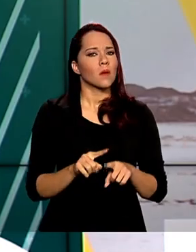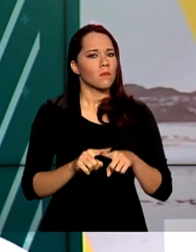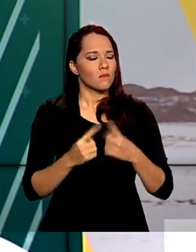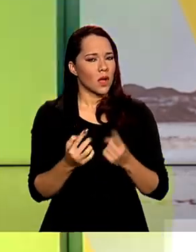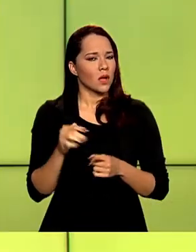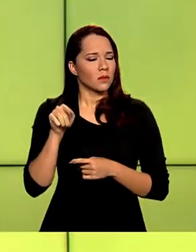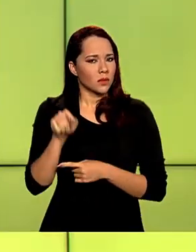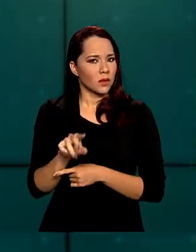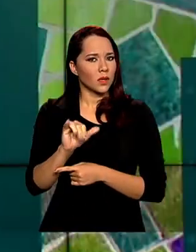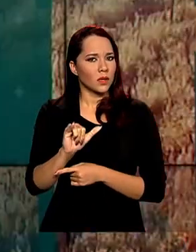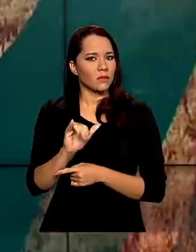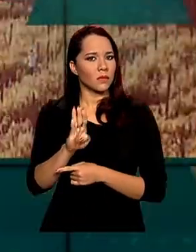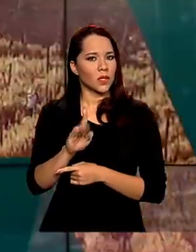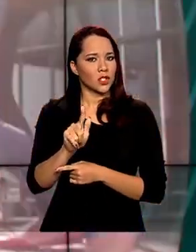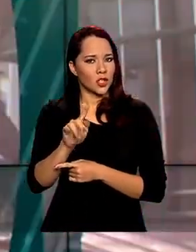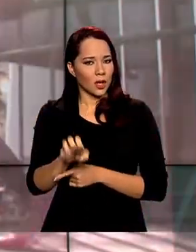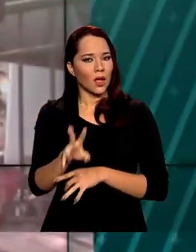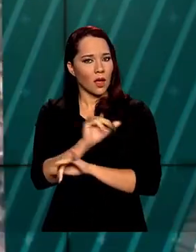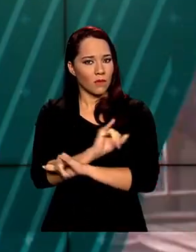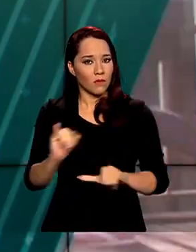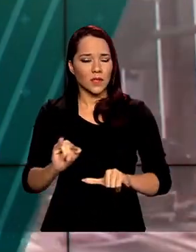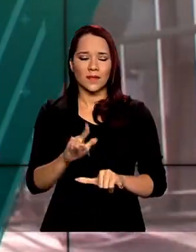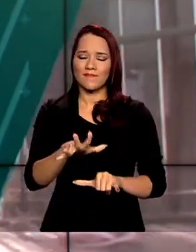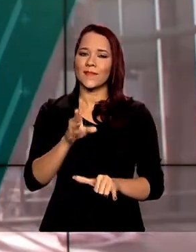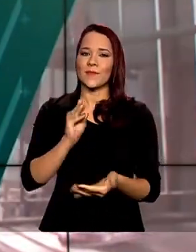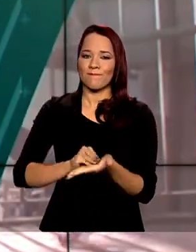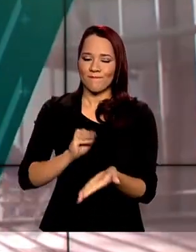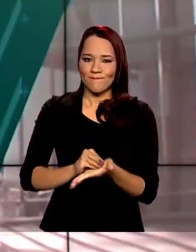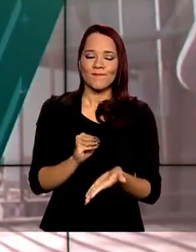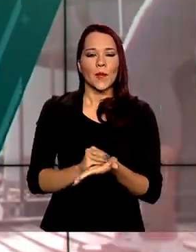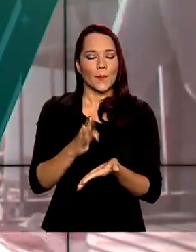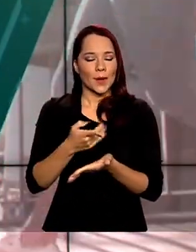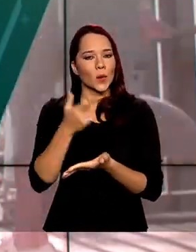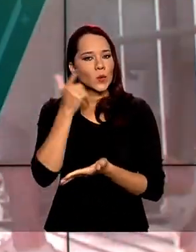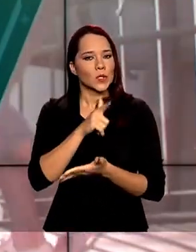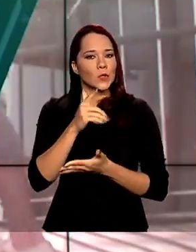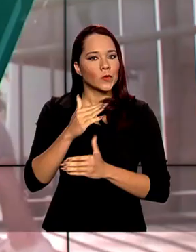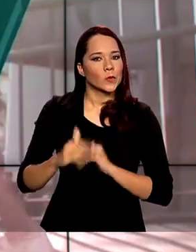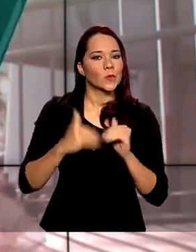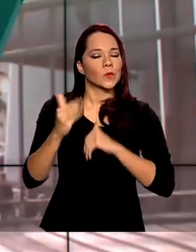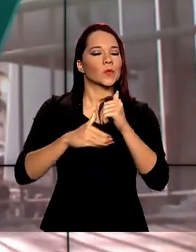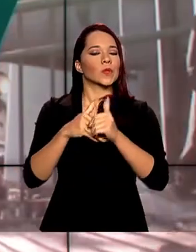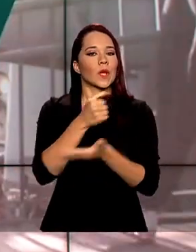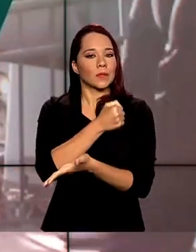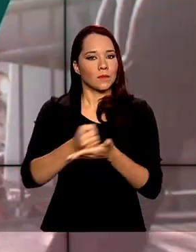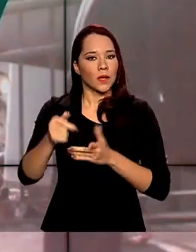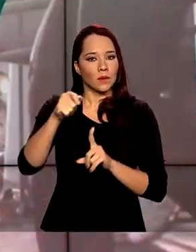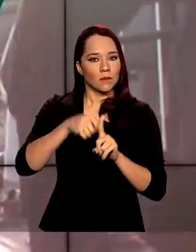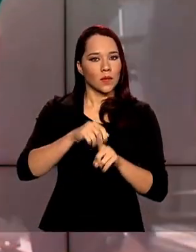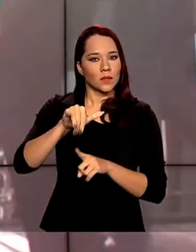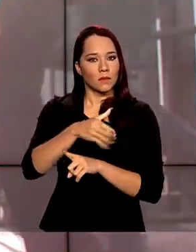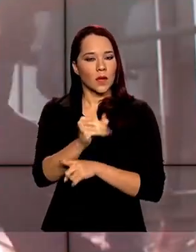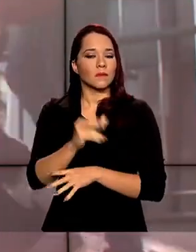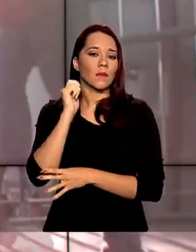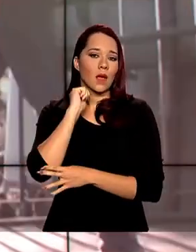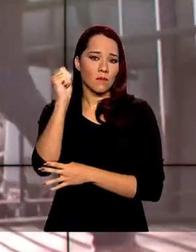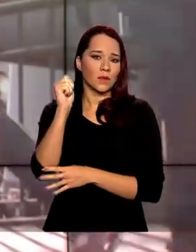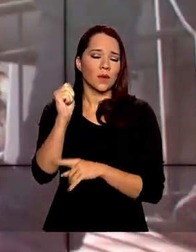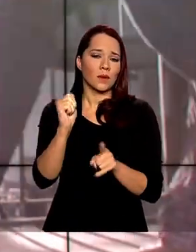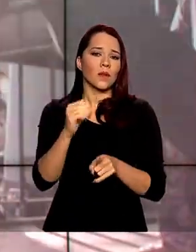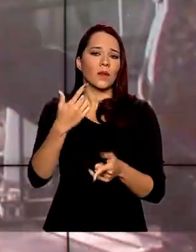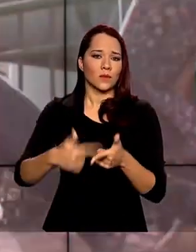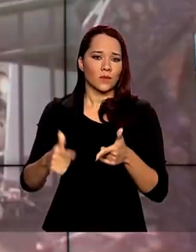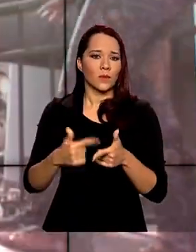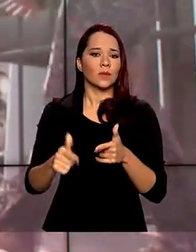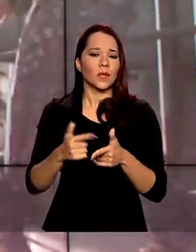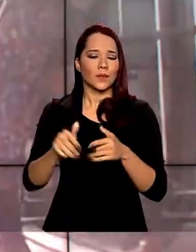segundo o Instituto, o IBGE, a alta foi insuficiente para o setor recuperar as perdas de março e abril, que refletiram